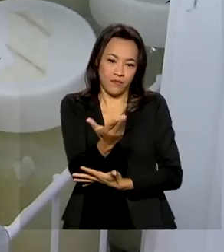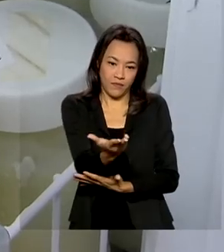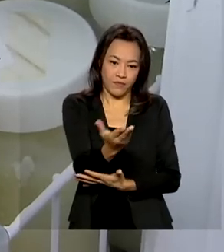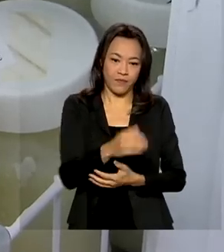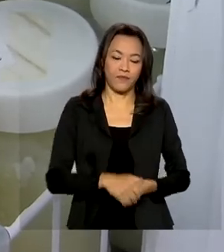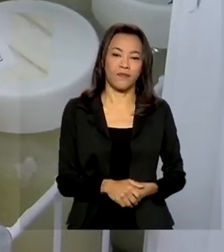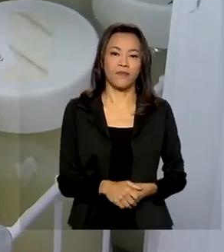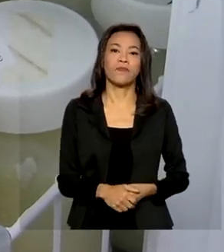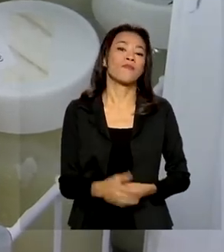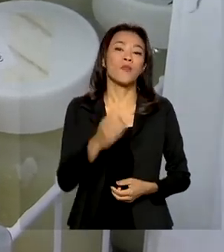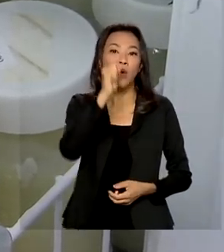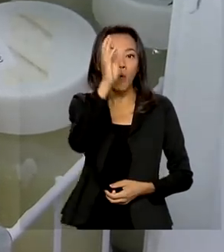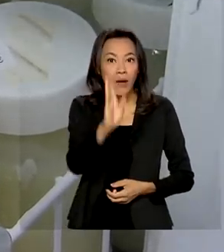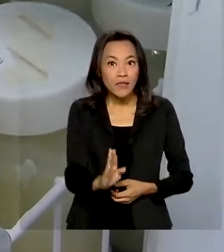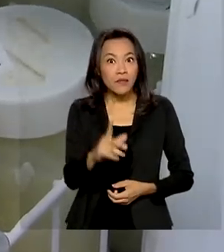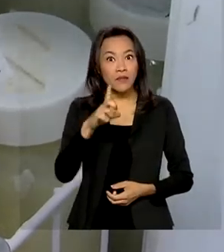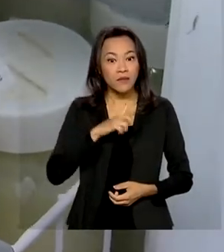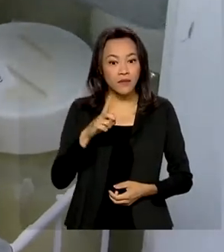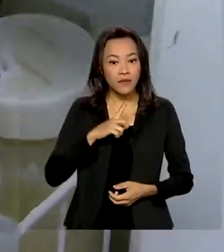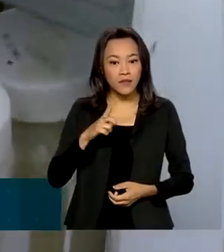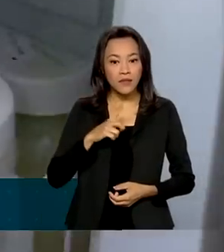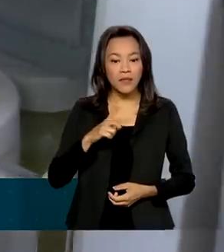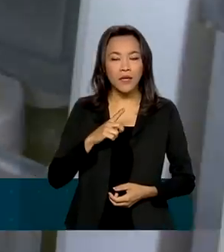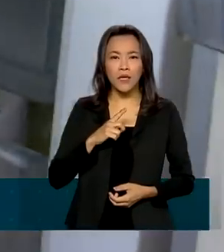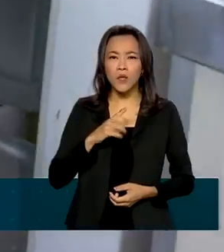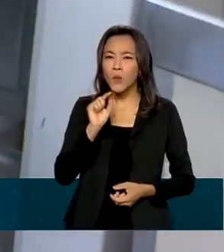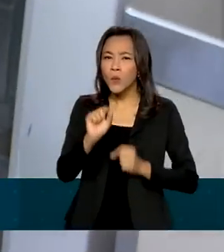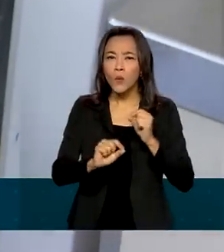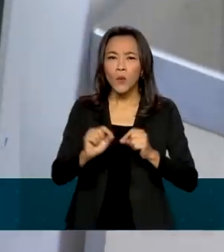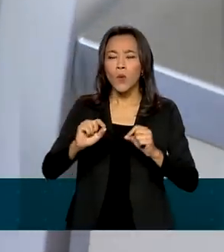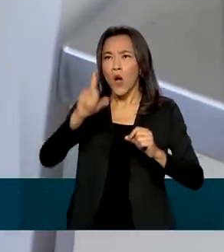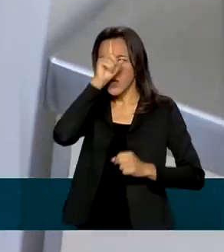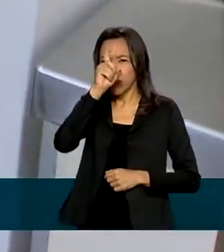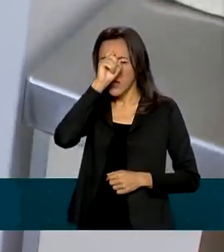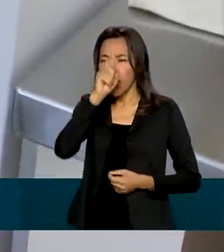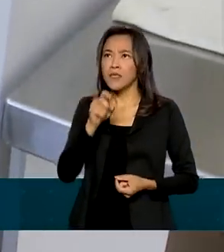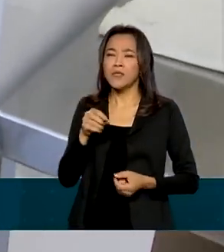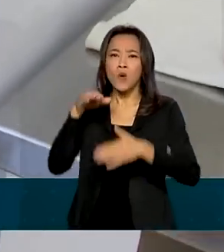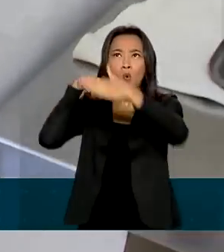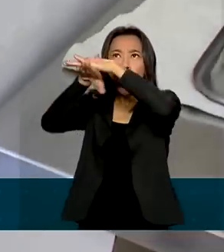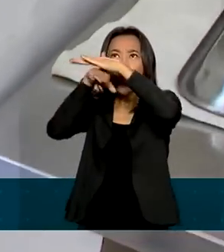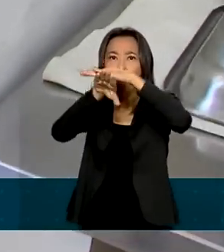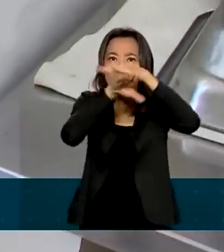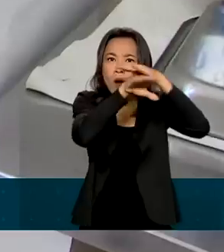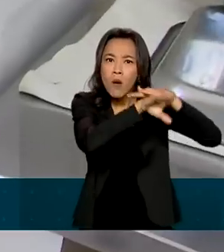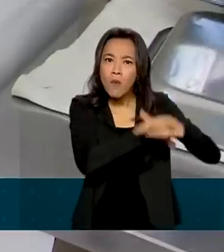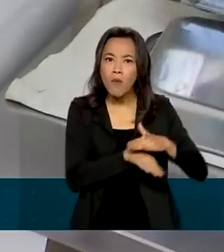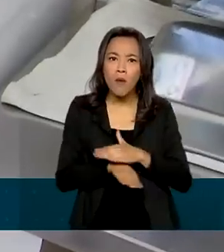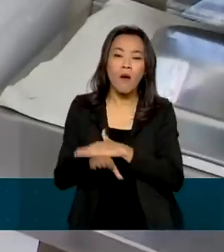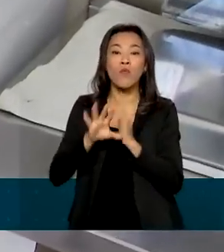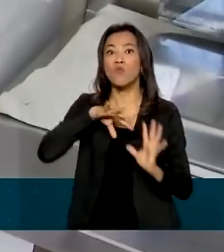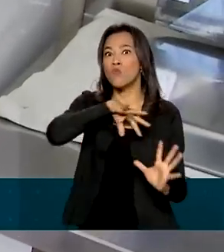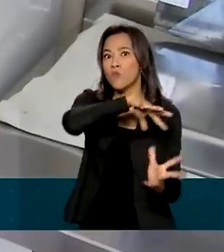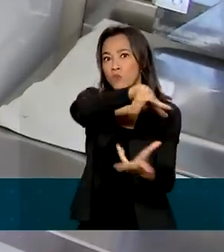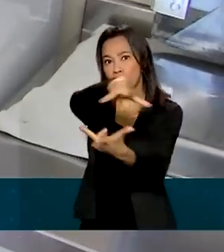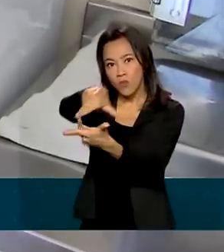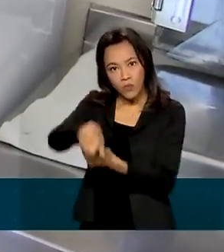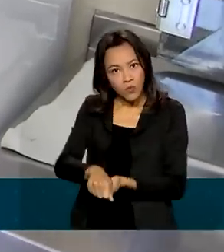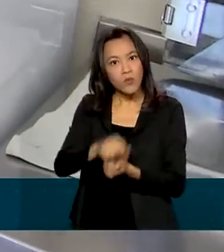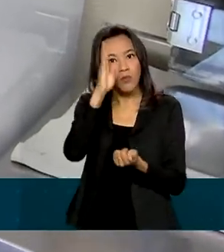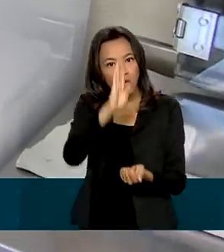O Brasil tem a maior rede de coleta, armazenamento e distribuição de leite materno do mundo. São